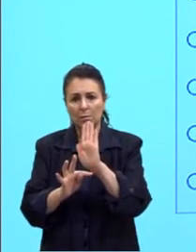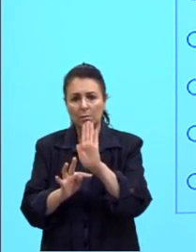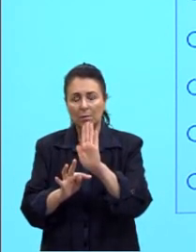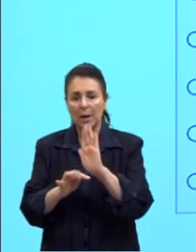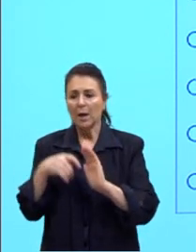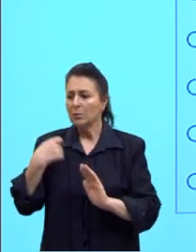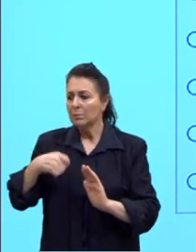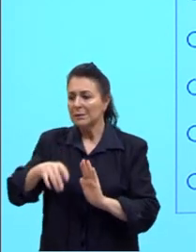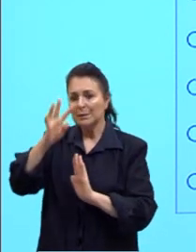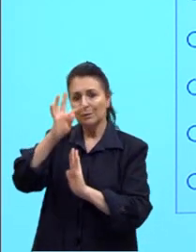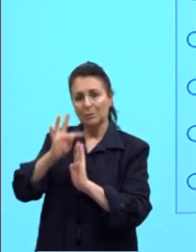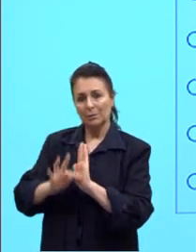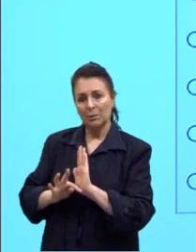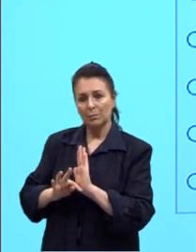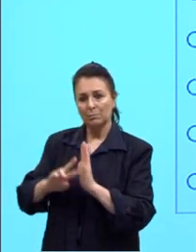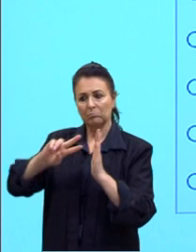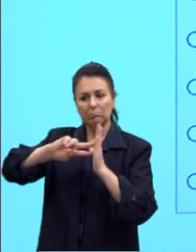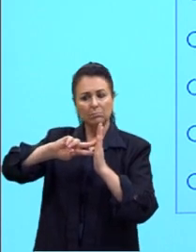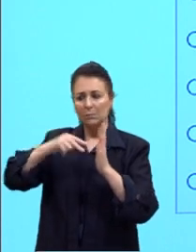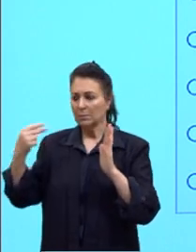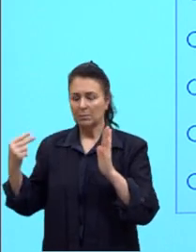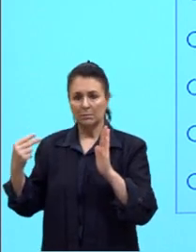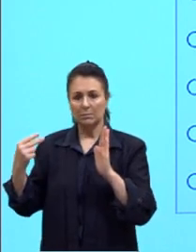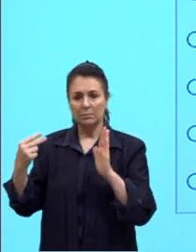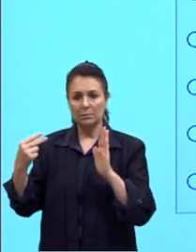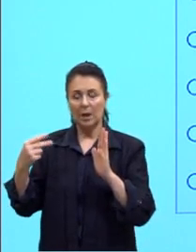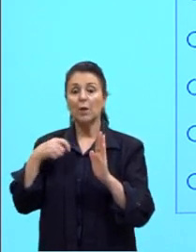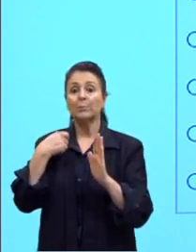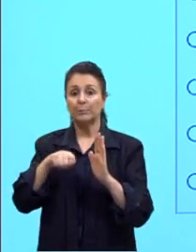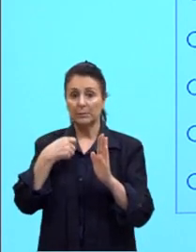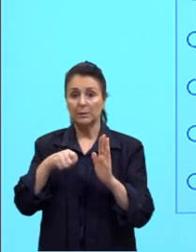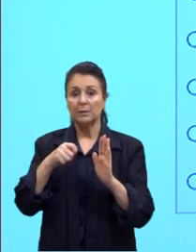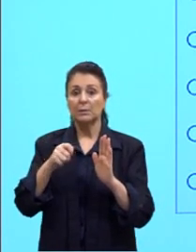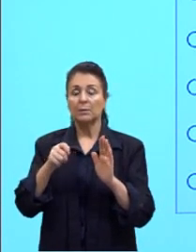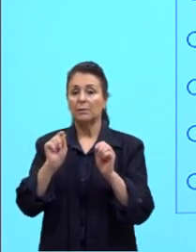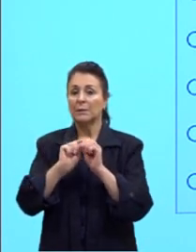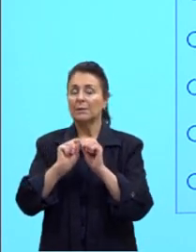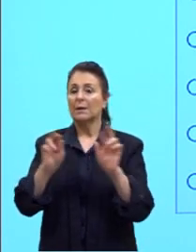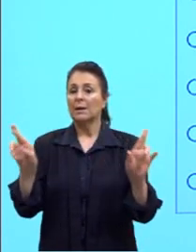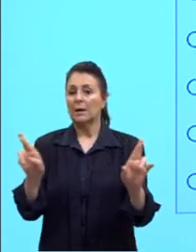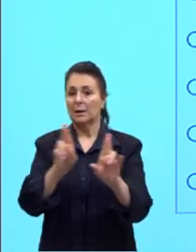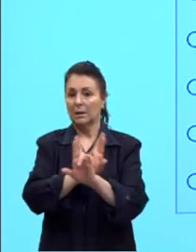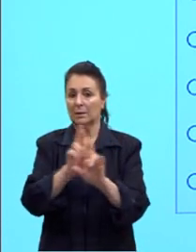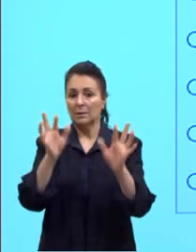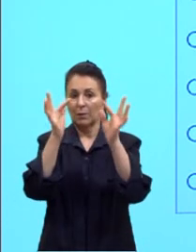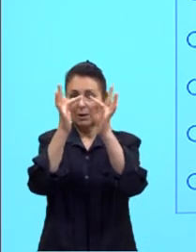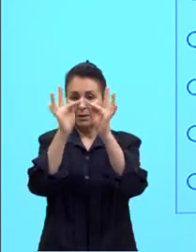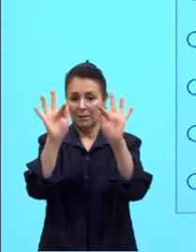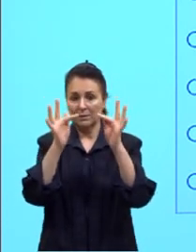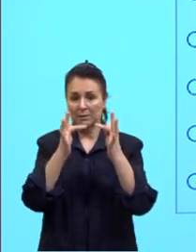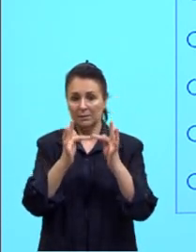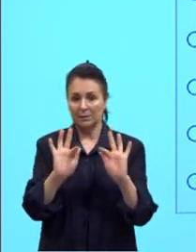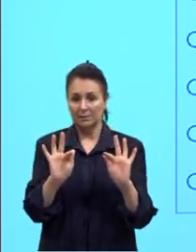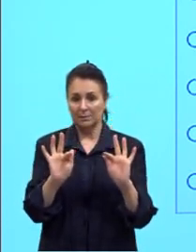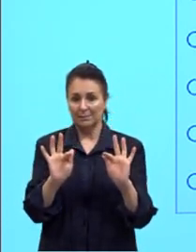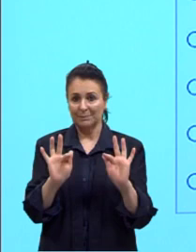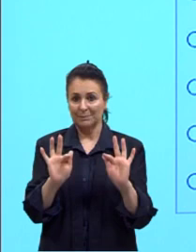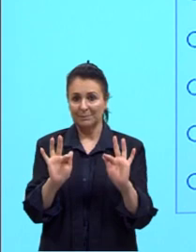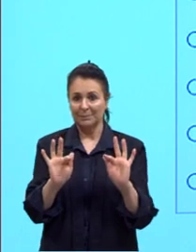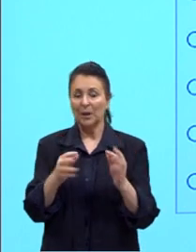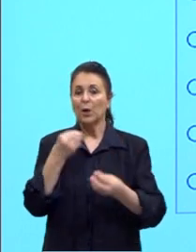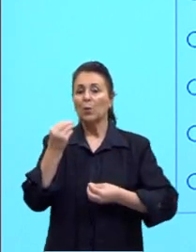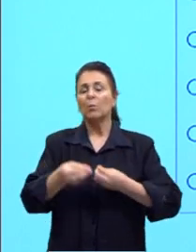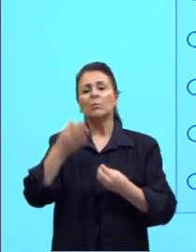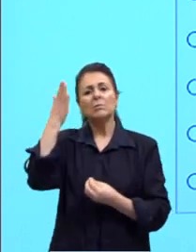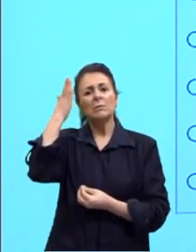dele para fazer uma interpretação. Eu estou precisando da relação entre uma frase e outra. Como